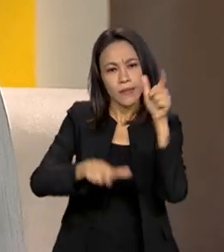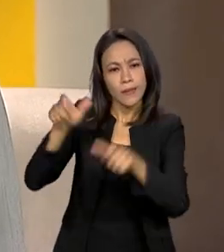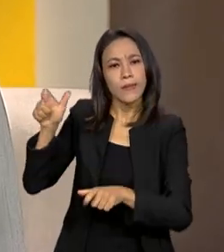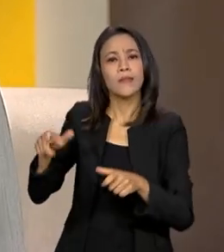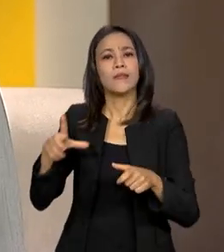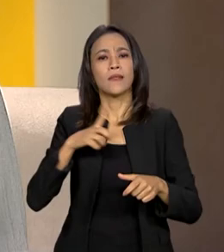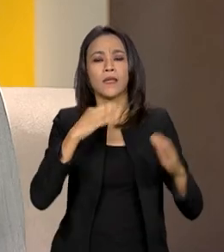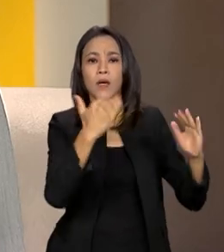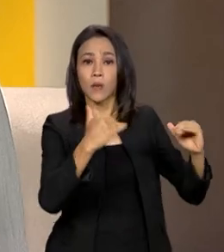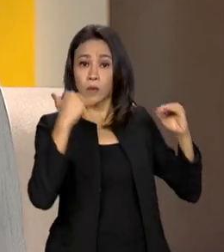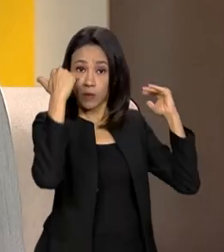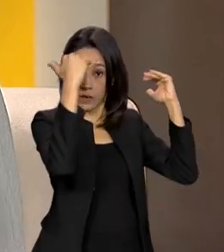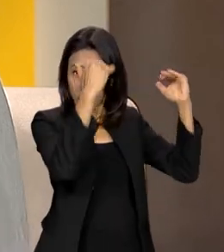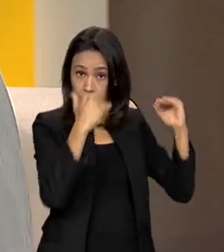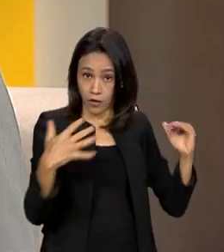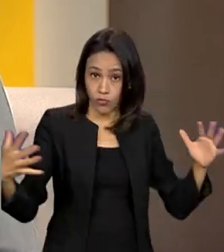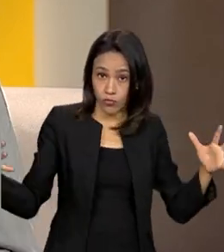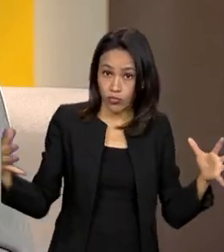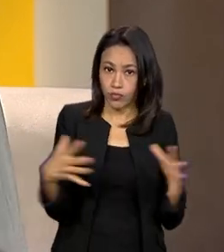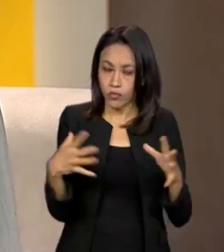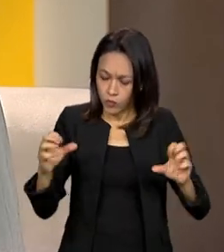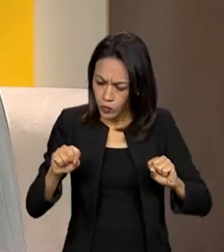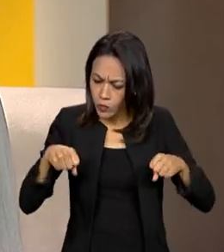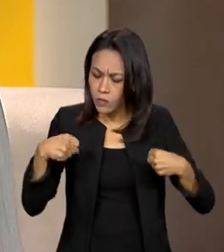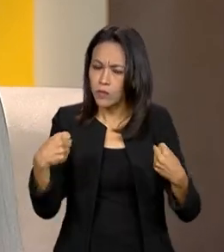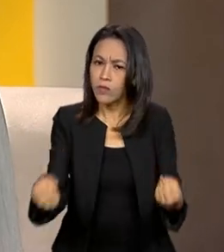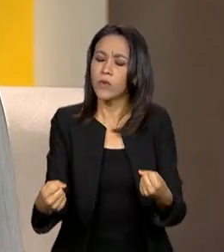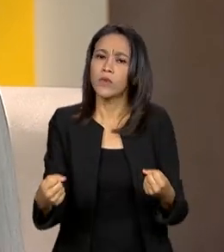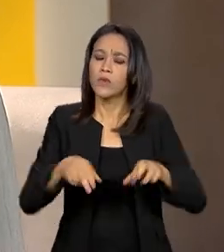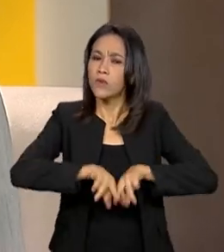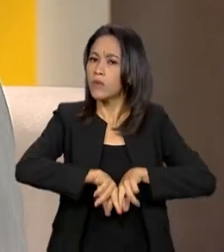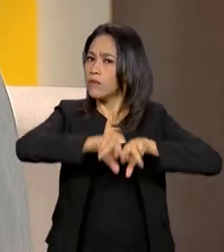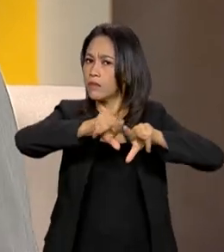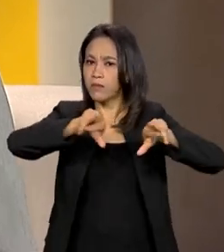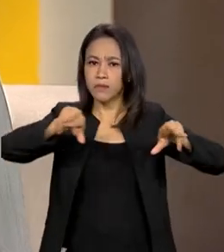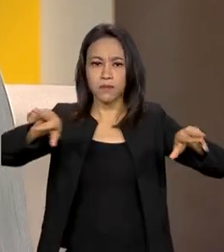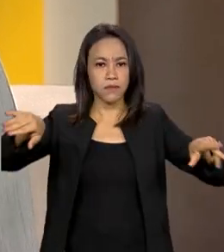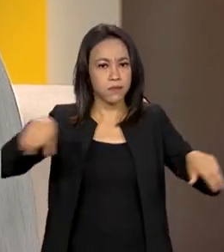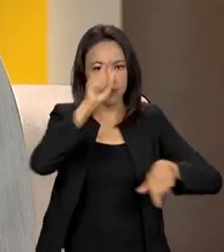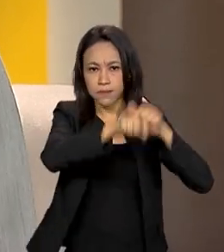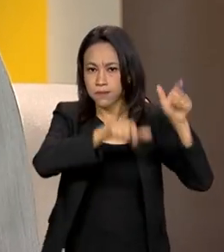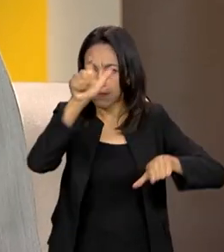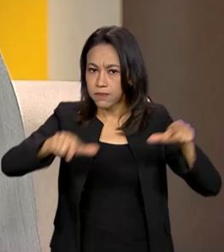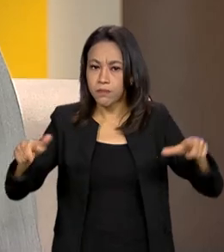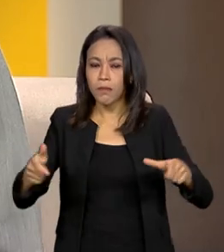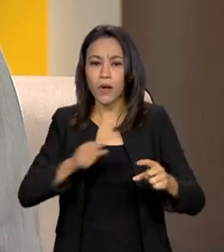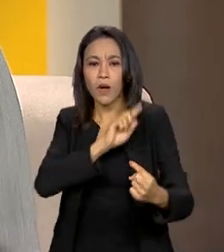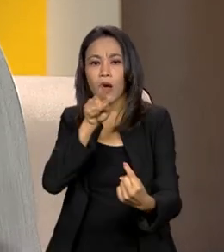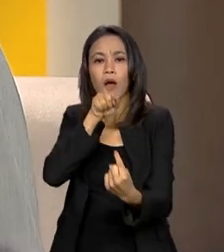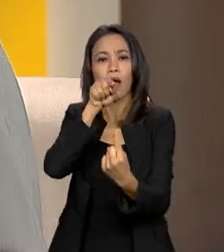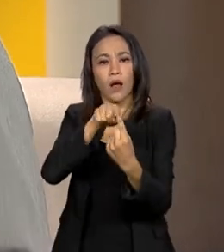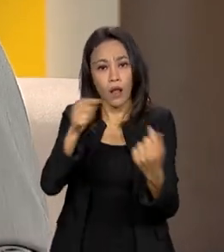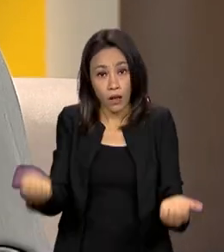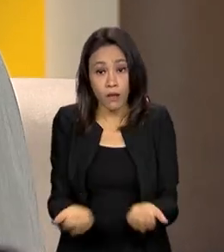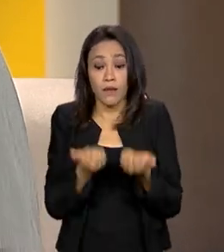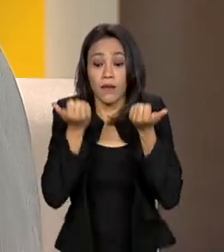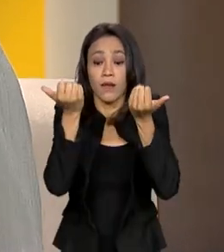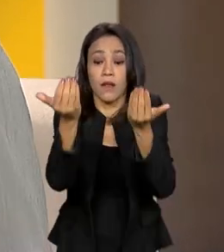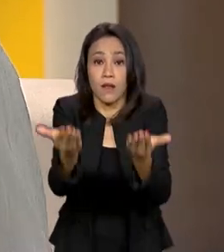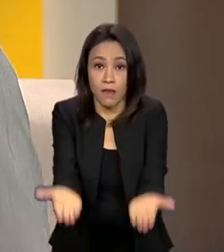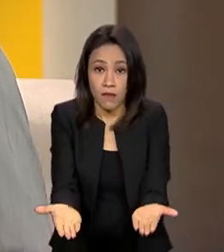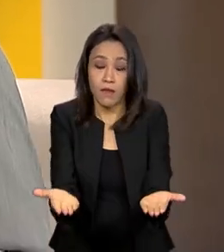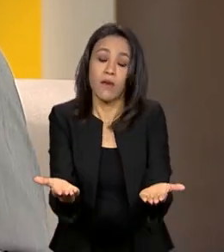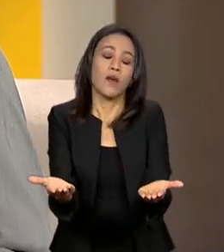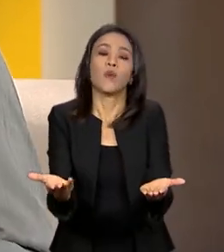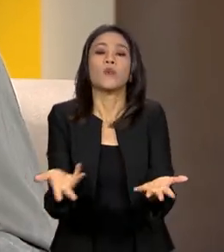nessa agenda. Um esforço enorme para conseguir levar para a população serviços públicos que são efetivos,